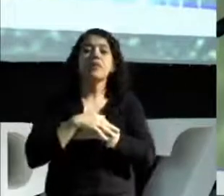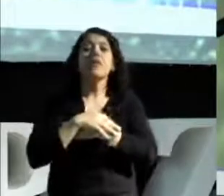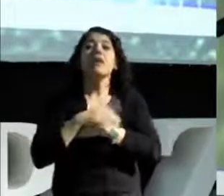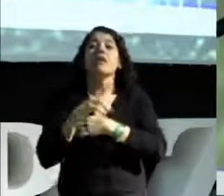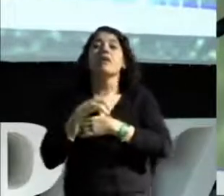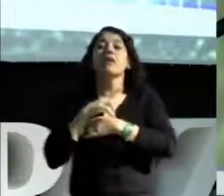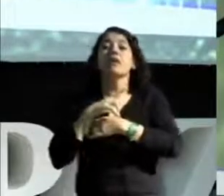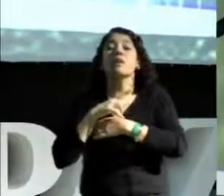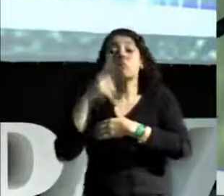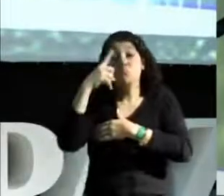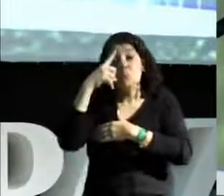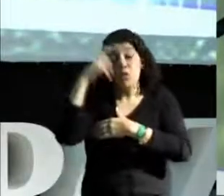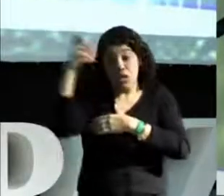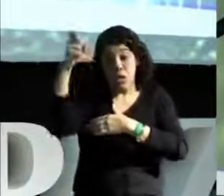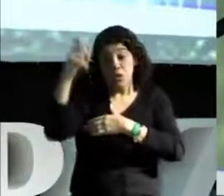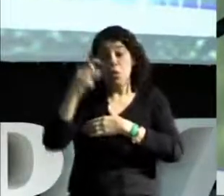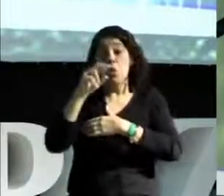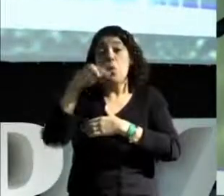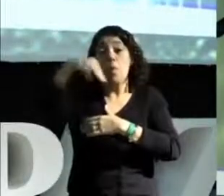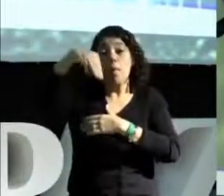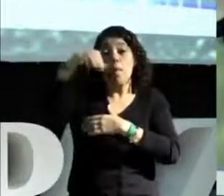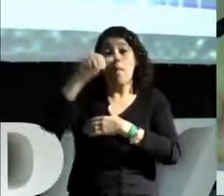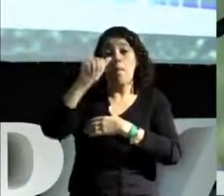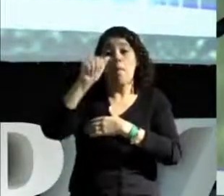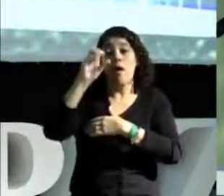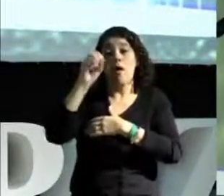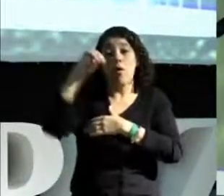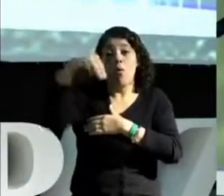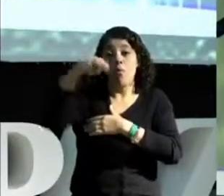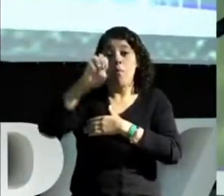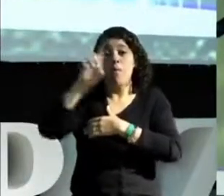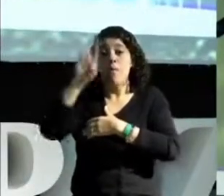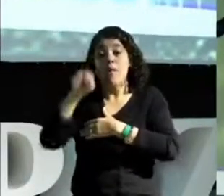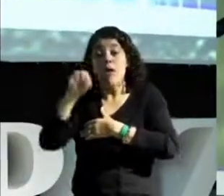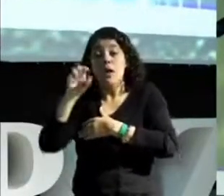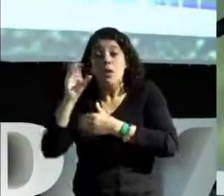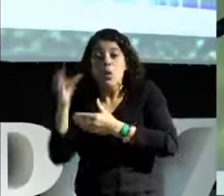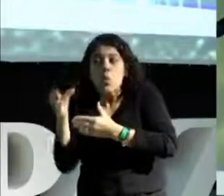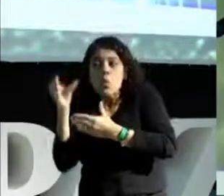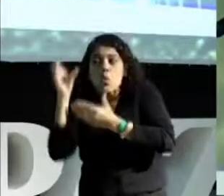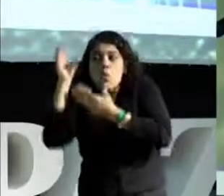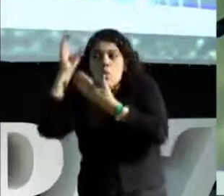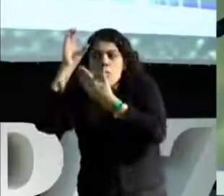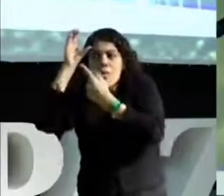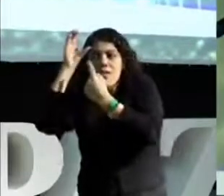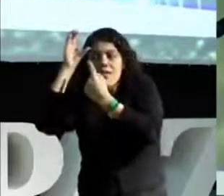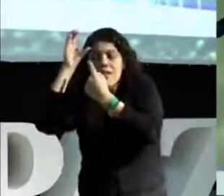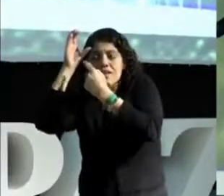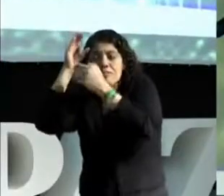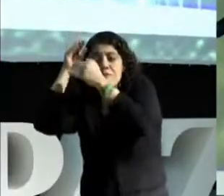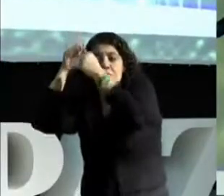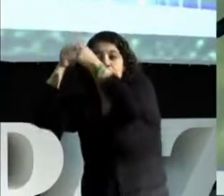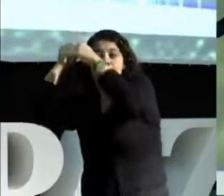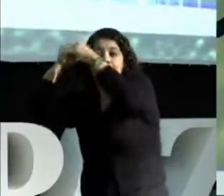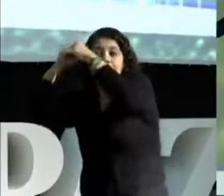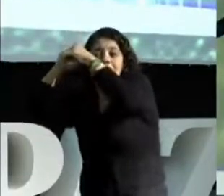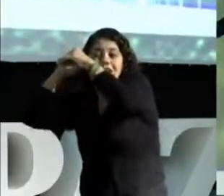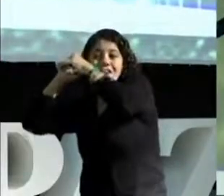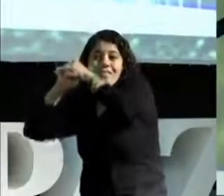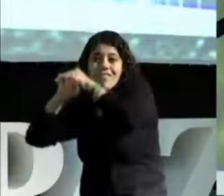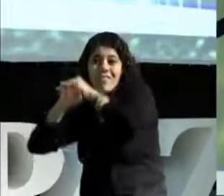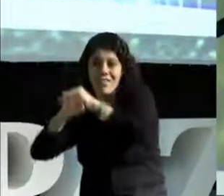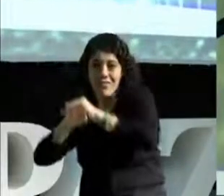que o conhecimento pode ser preservado. Enquanto a Europa vivia períodos de